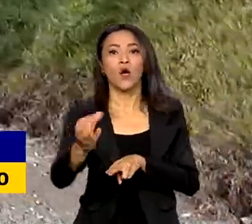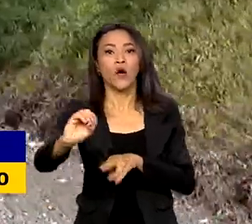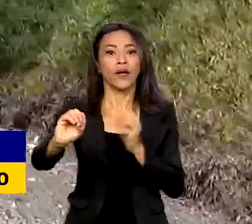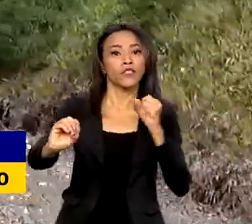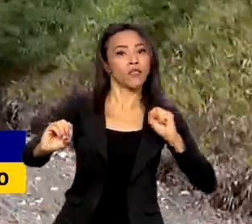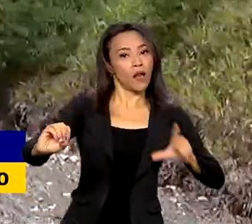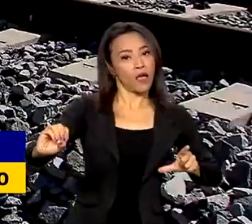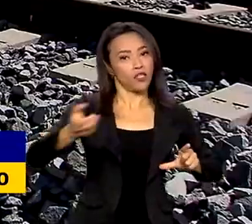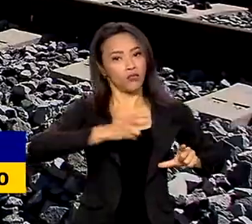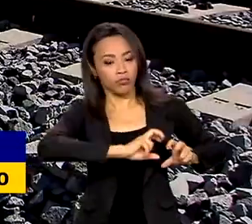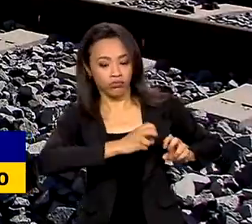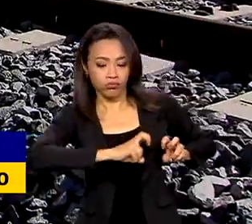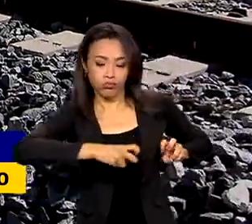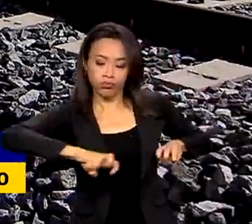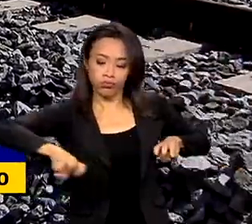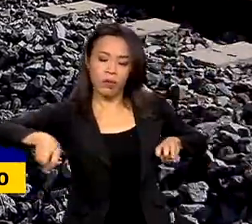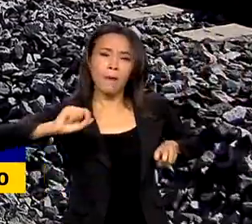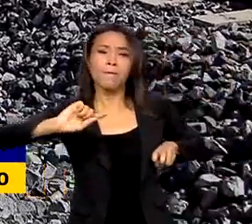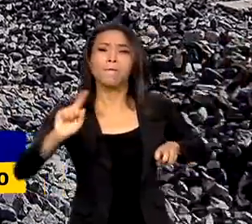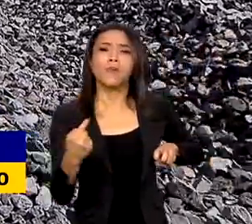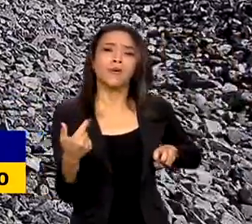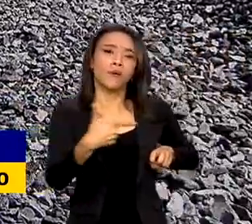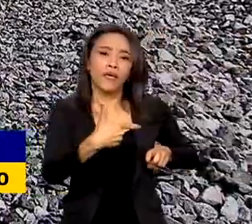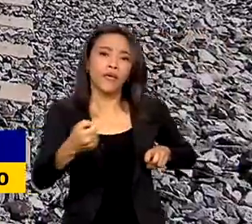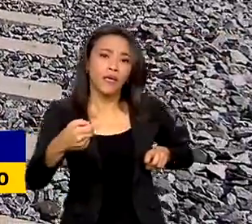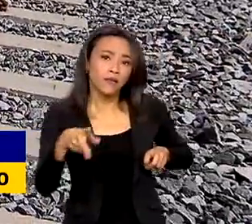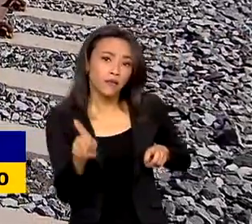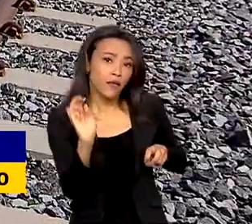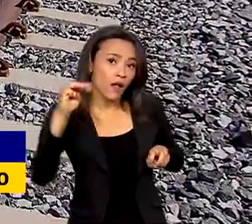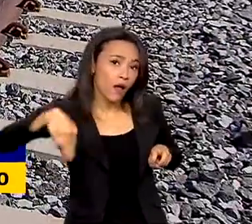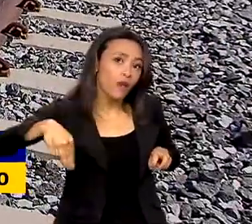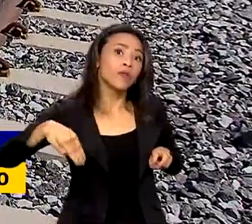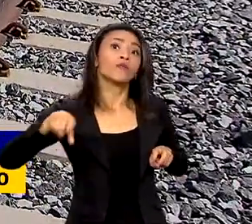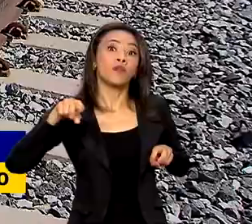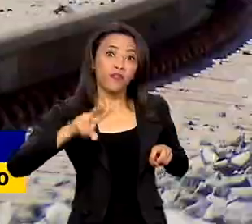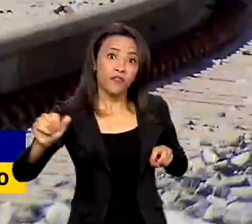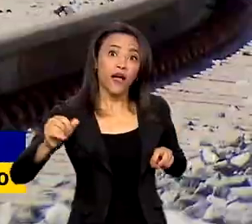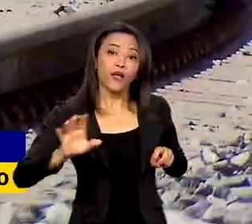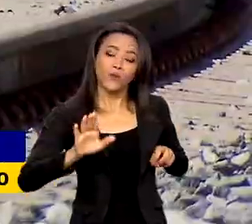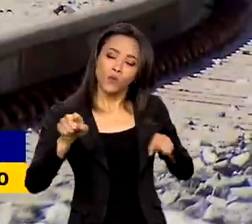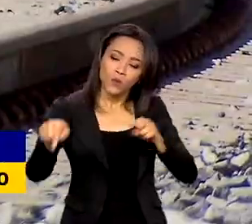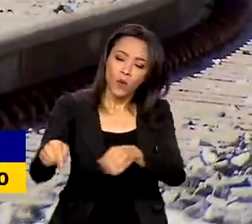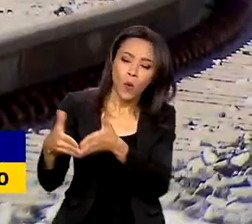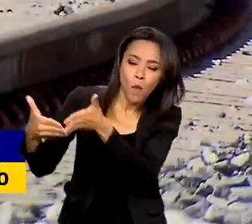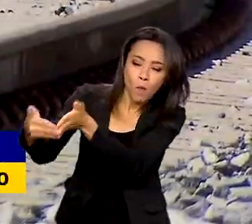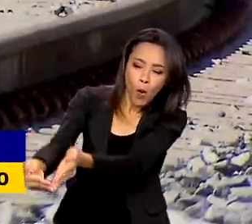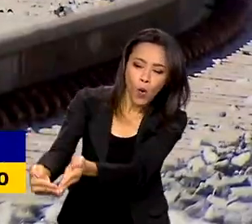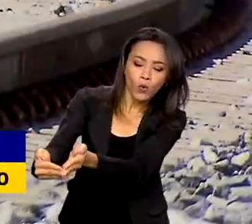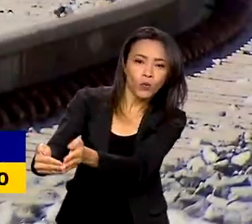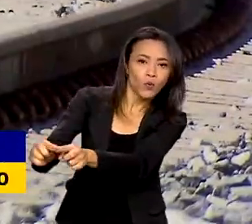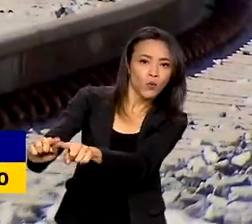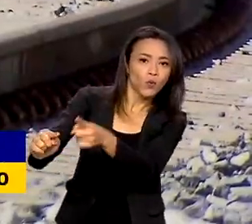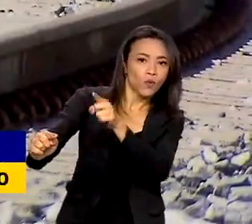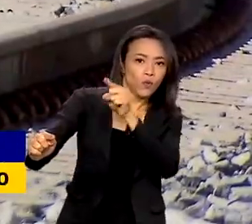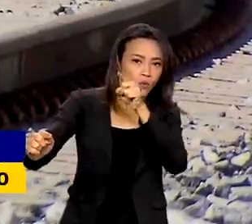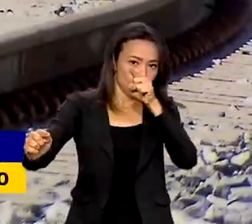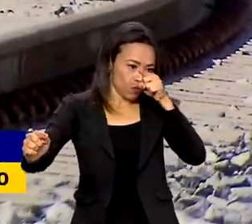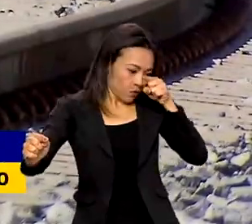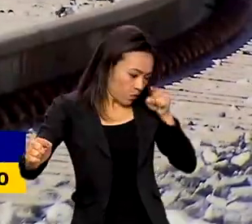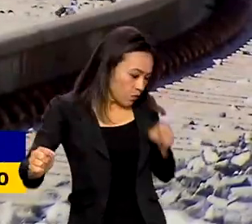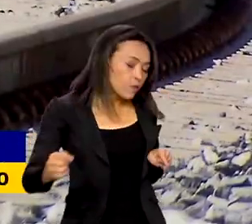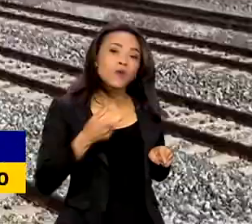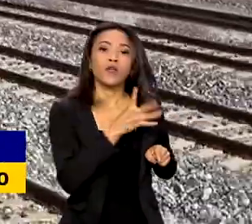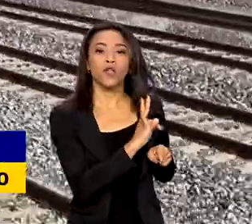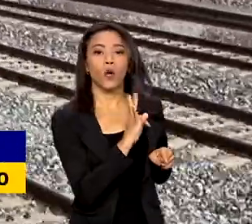aproximadamente 1.500 quilômetros de extensão e ligar o porto de Ilhéus ao município de Figueirópolis, no